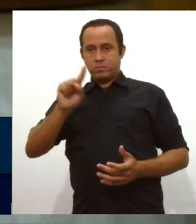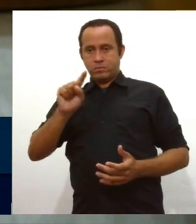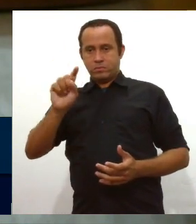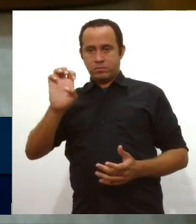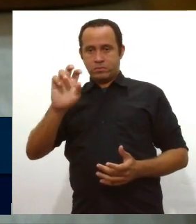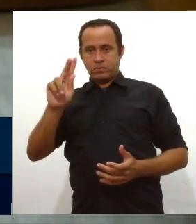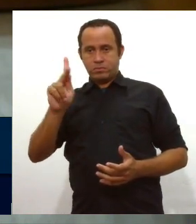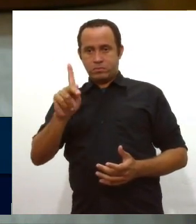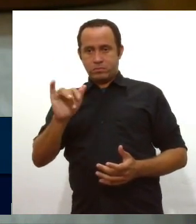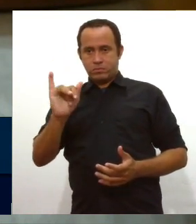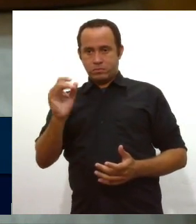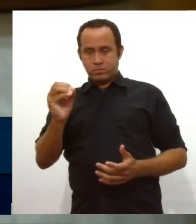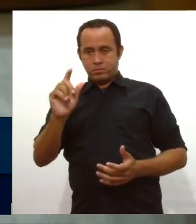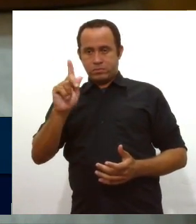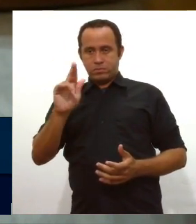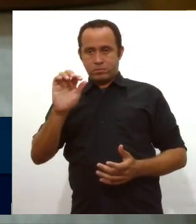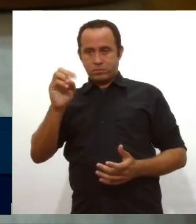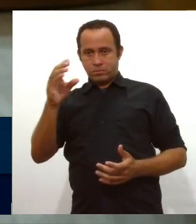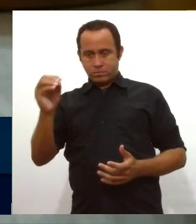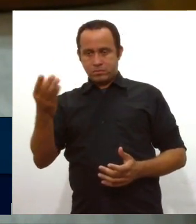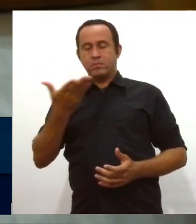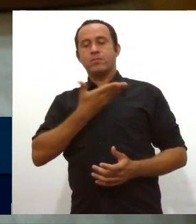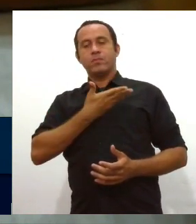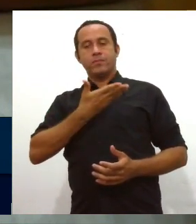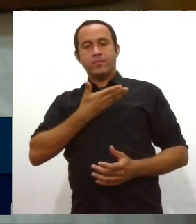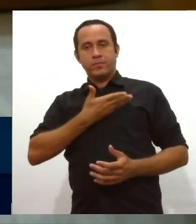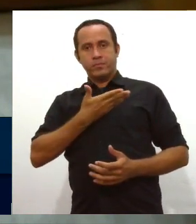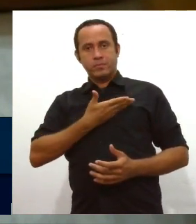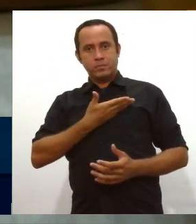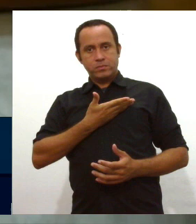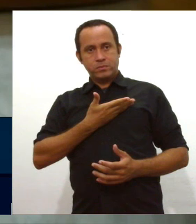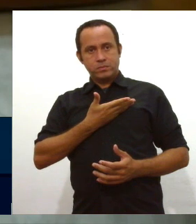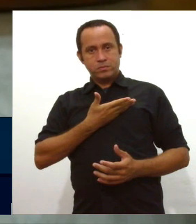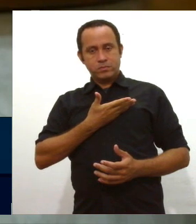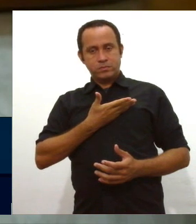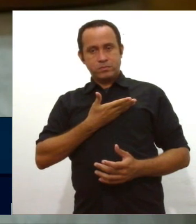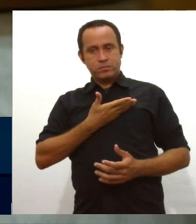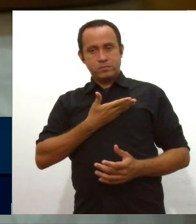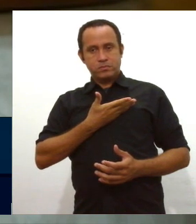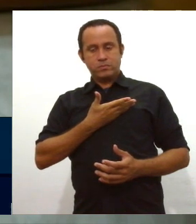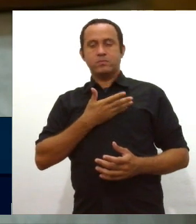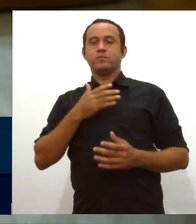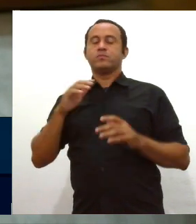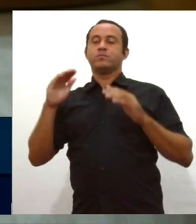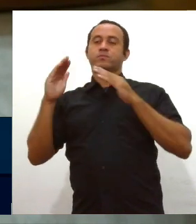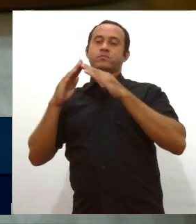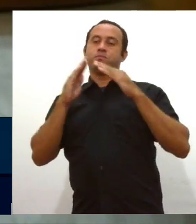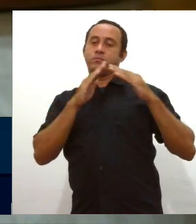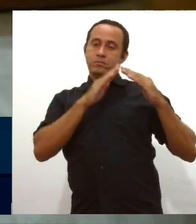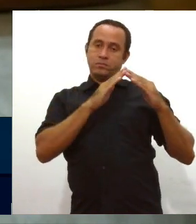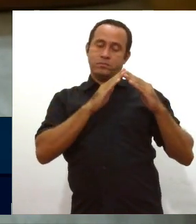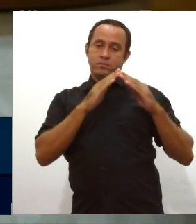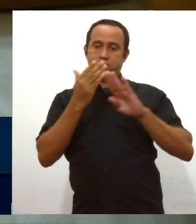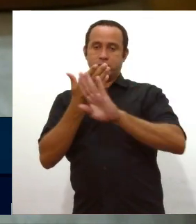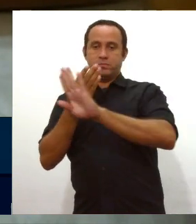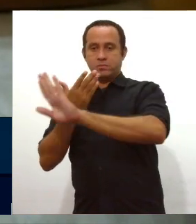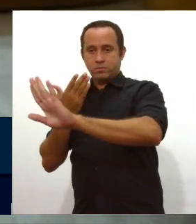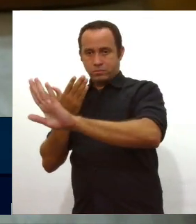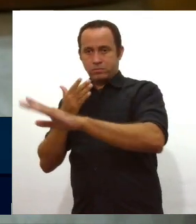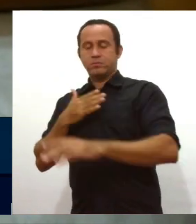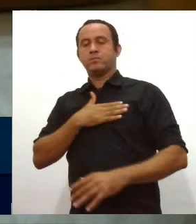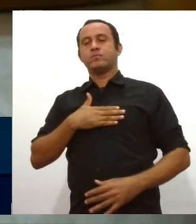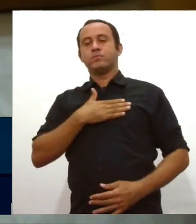estão aqui em plenário. Saudar os colegas também que estão de forma remota. E